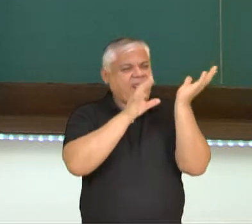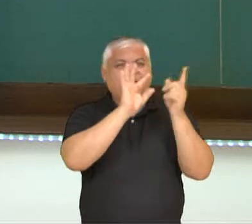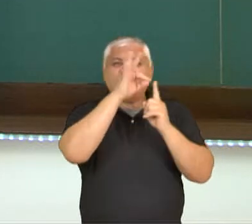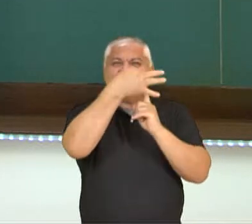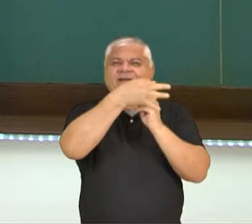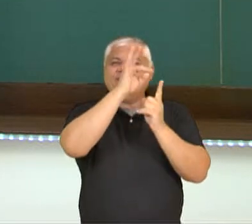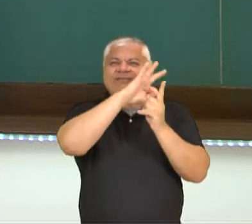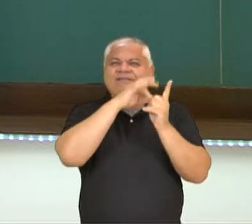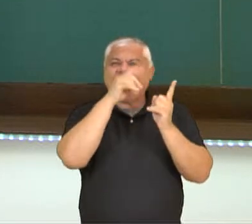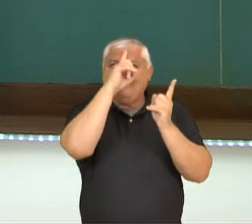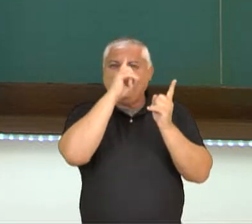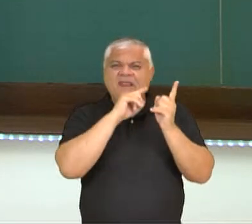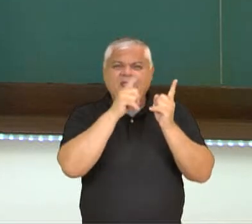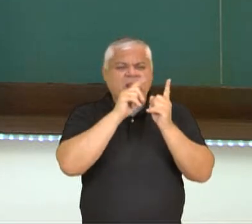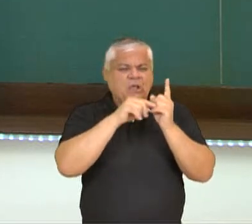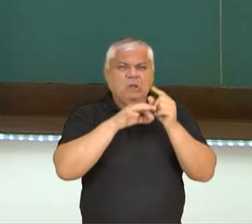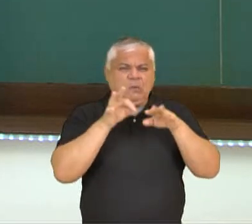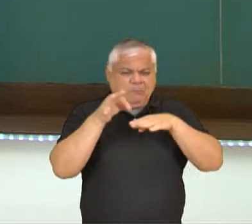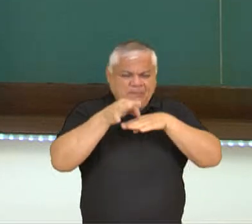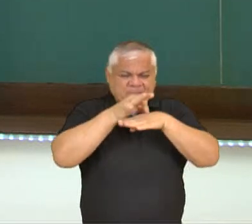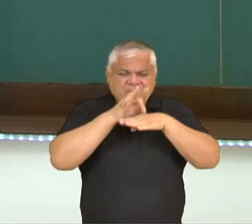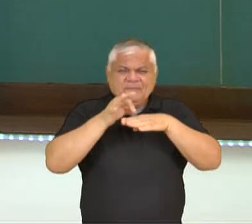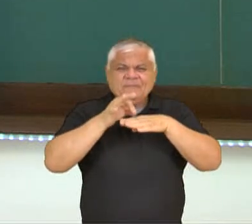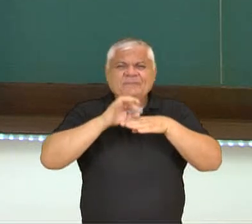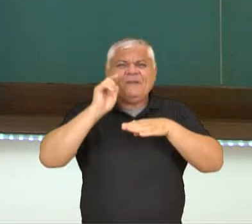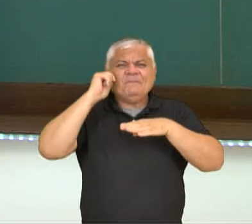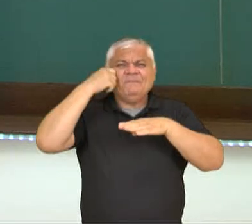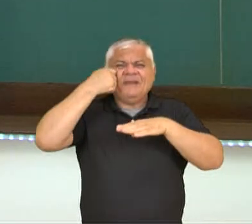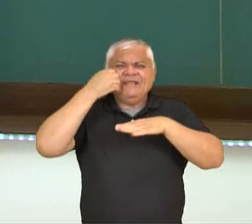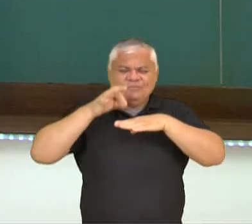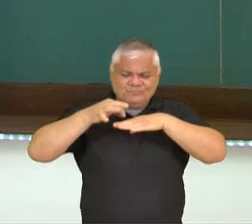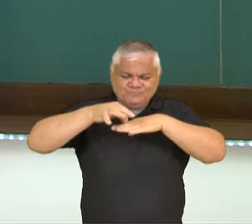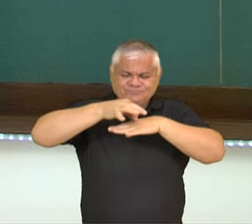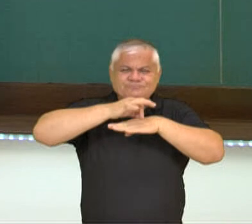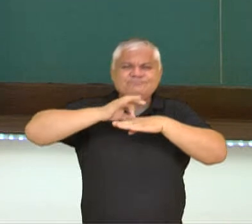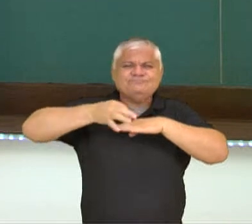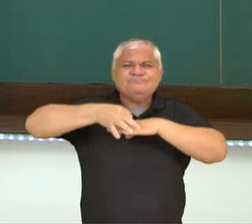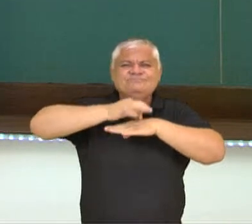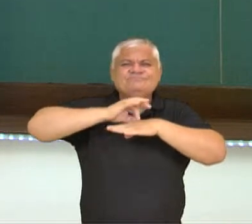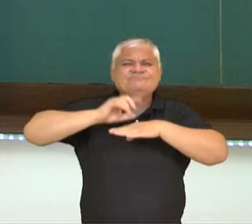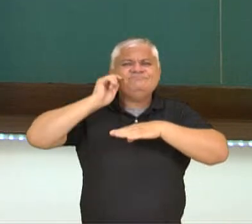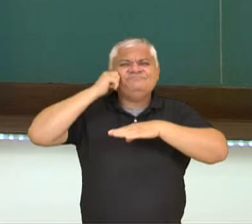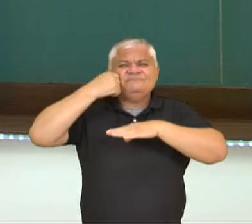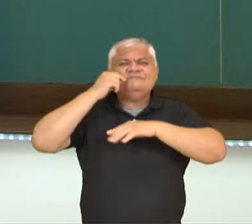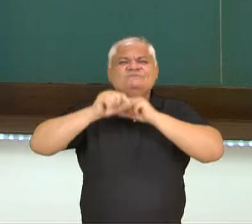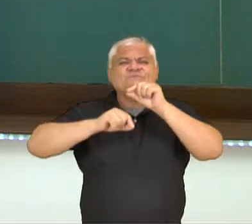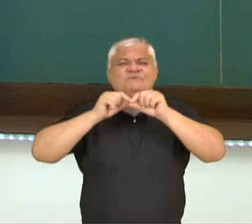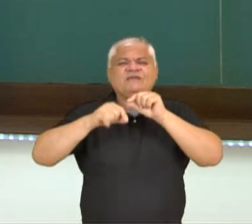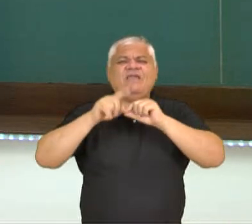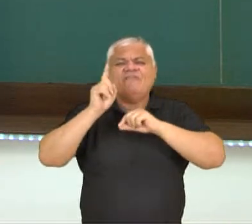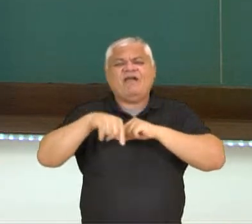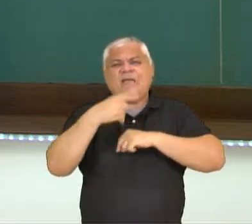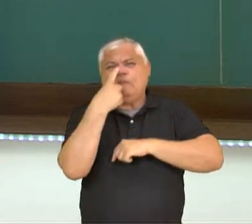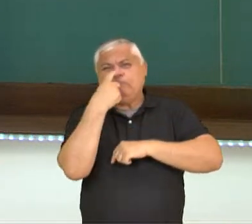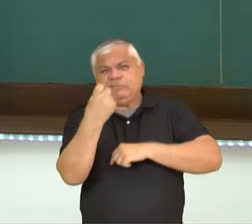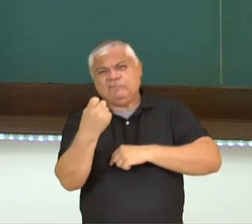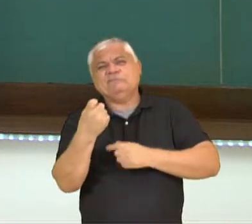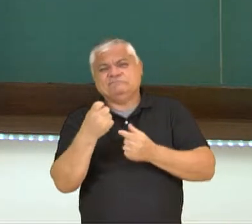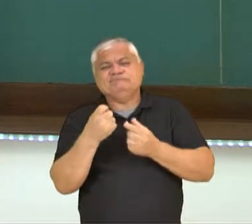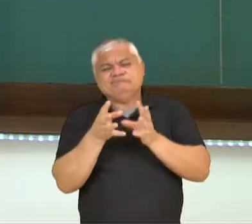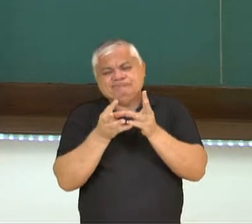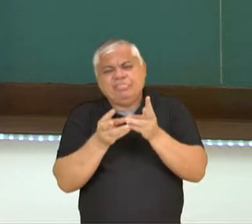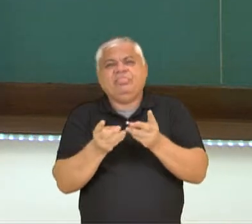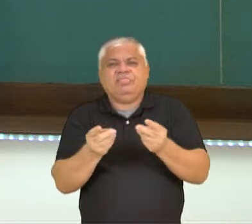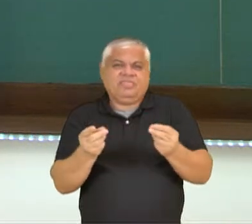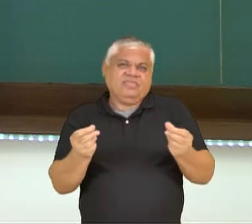que já estão ficando podres, esse gás é passado para frutas que estão mais maduras e aí ela